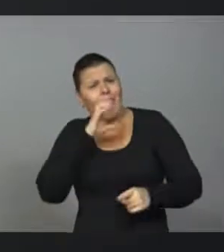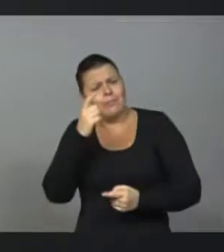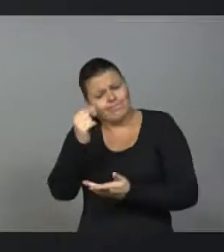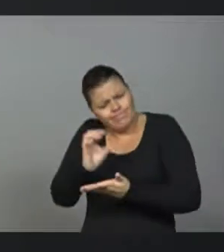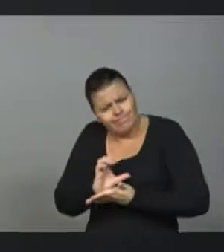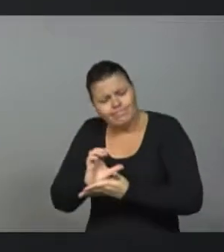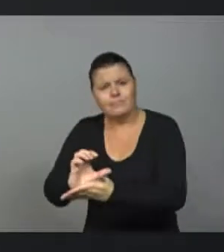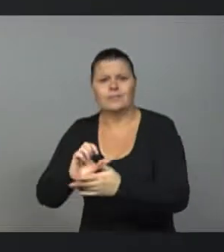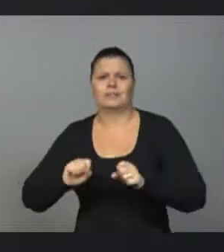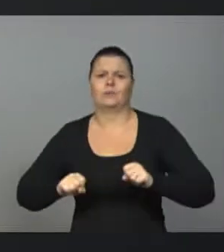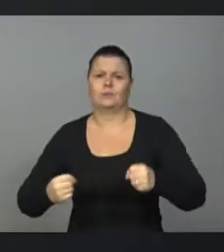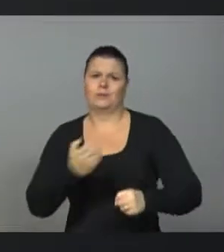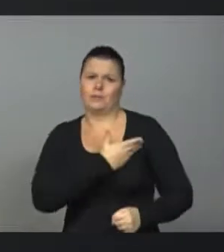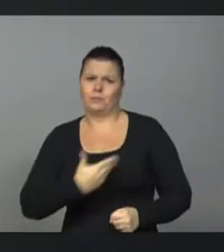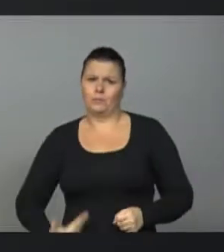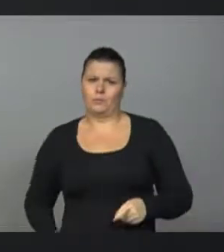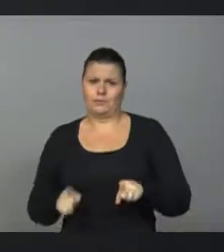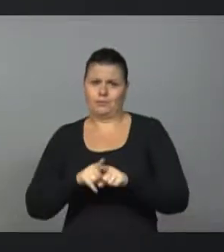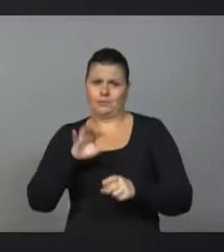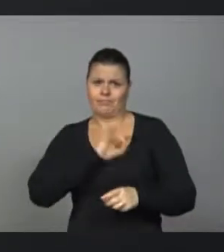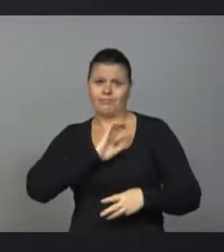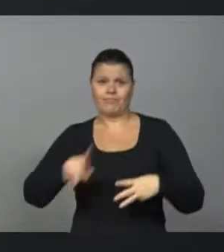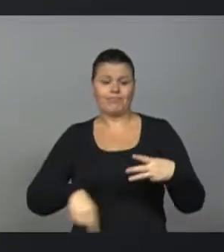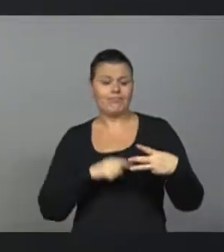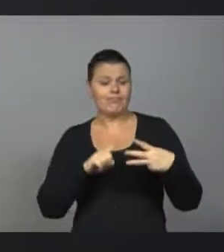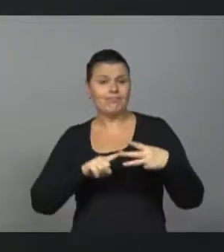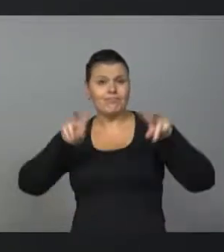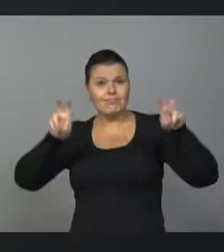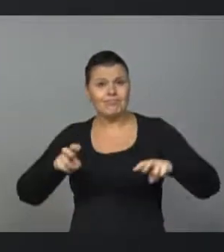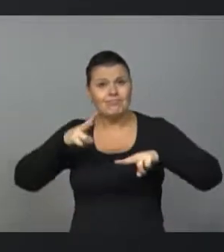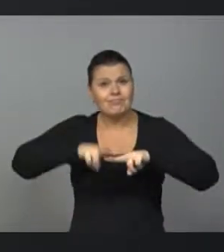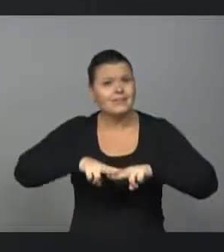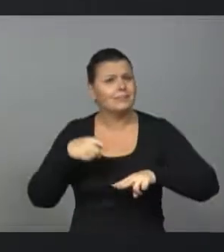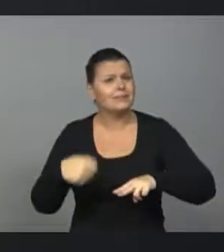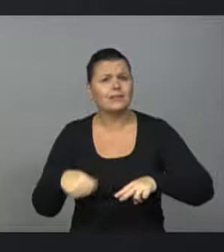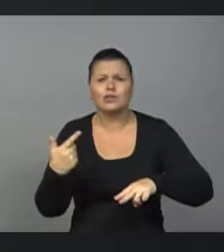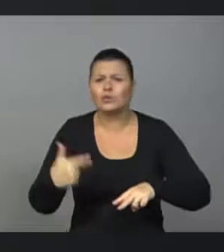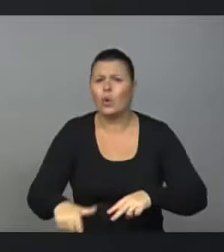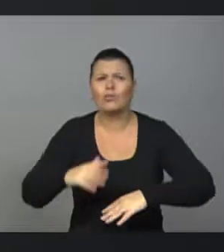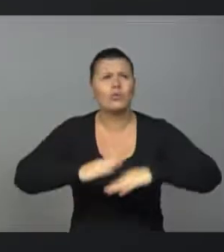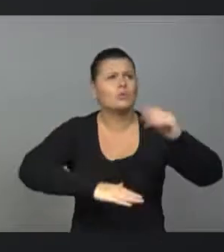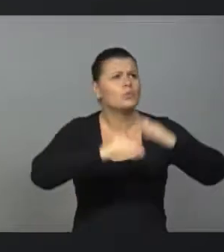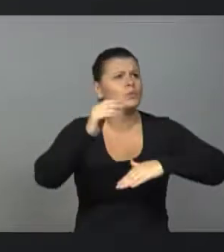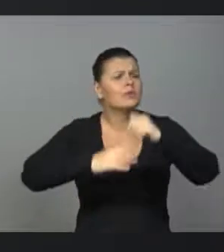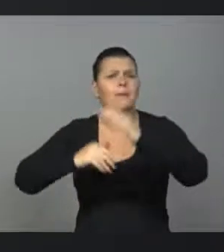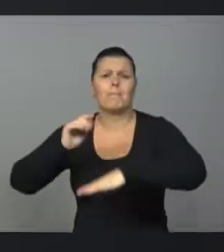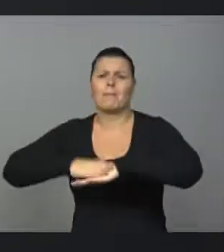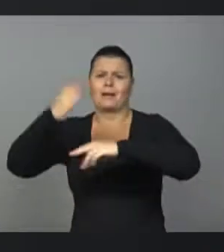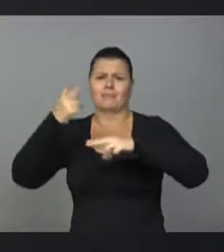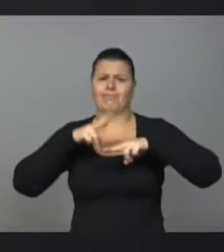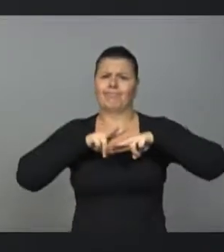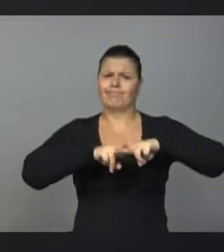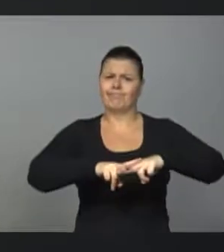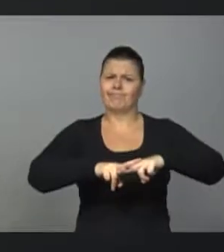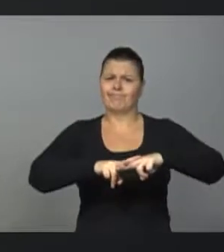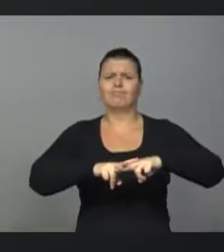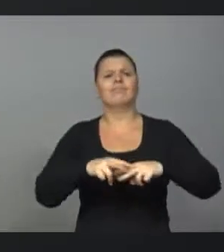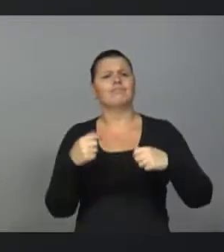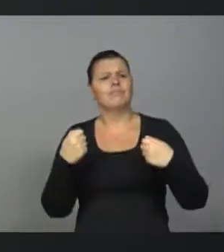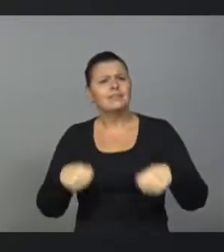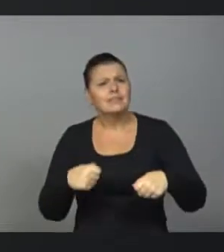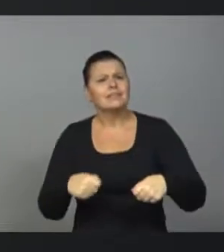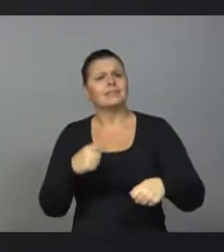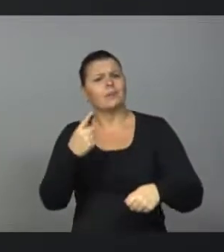em segurança pública e nas polícias. No pilar prisional, é preciso voltar a construir presídios. É preciso uma política prisional que atenda a sua